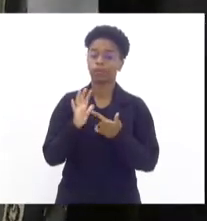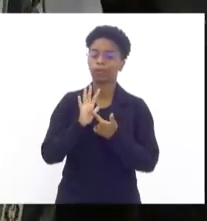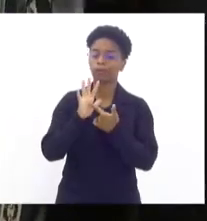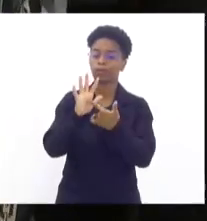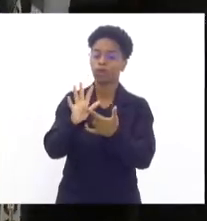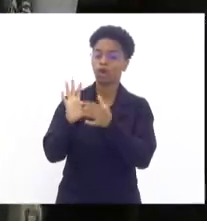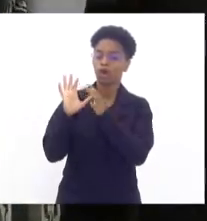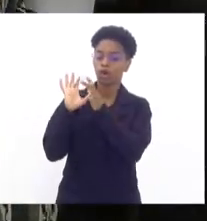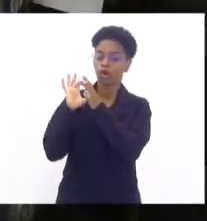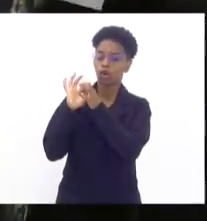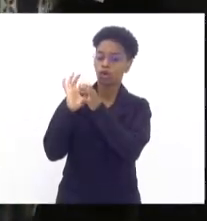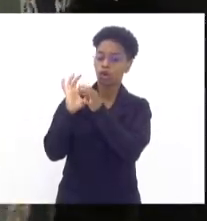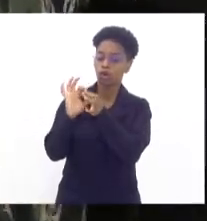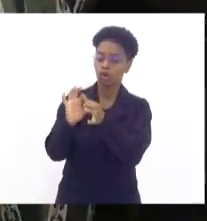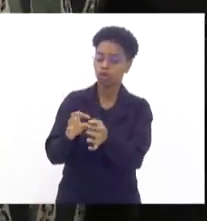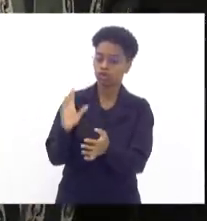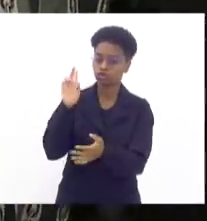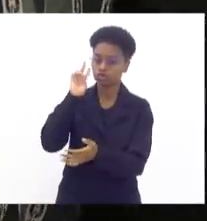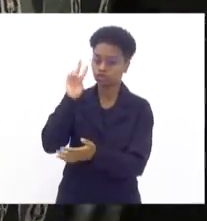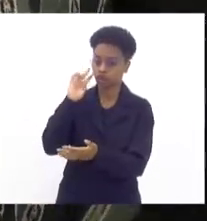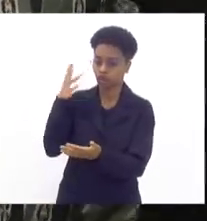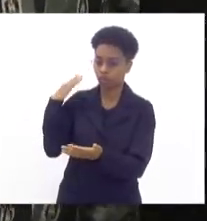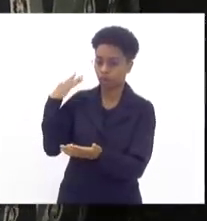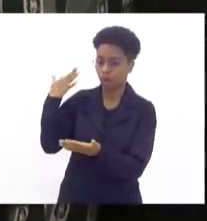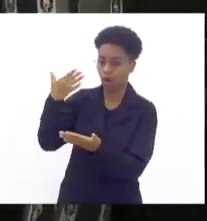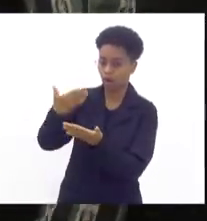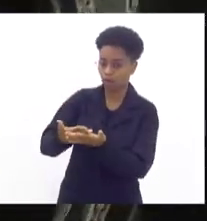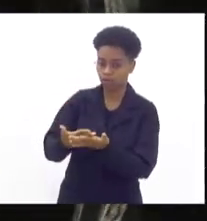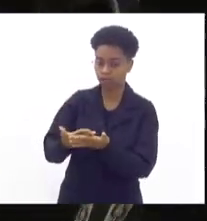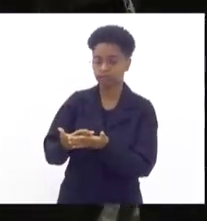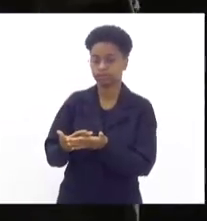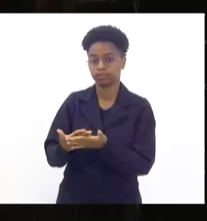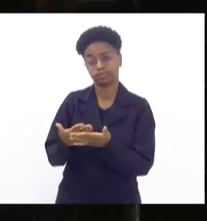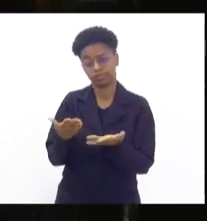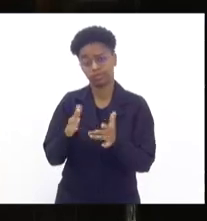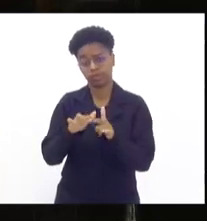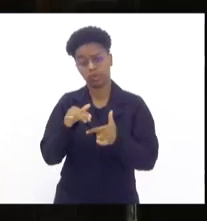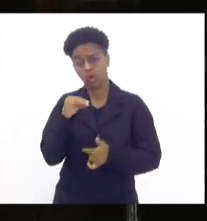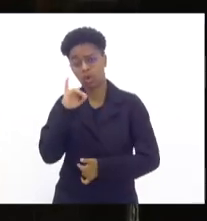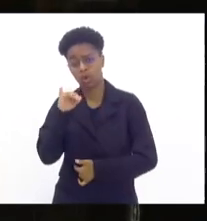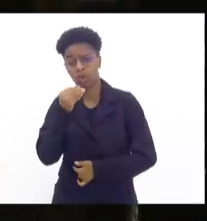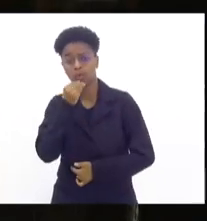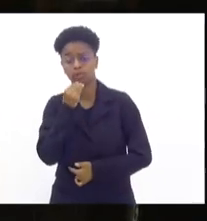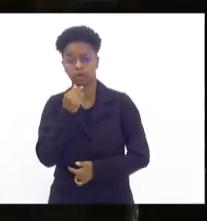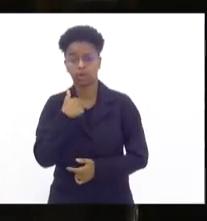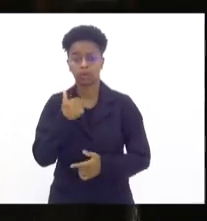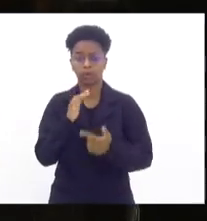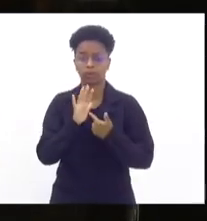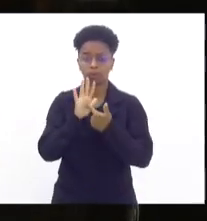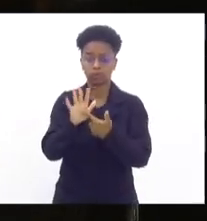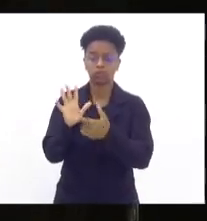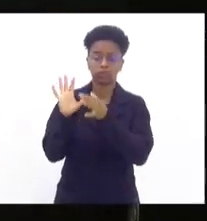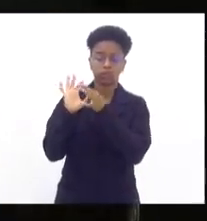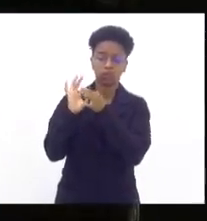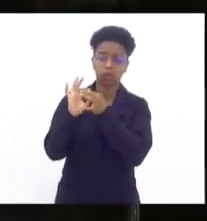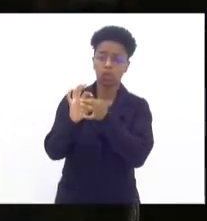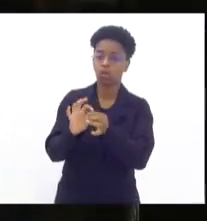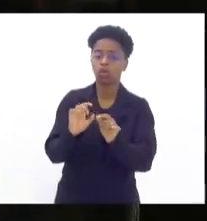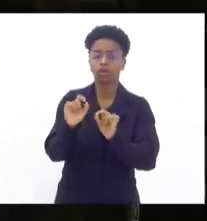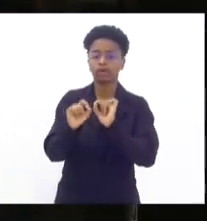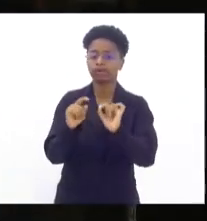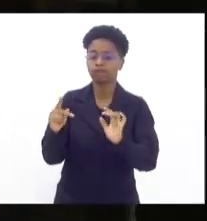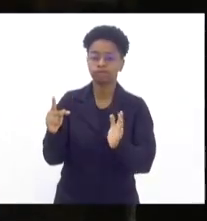histórica a respeito, pela oportunidade aqui, fazer uma contextualização histórica do que realmente nós estamos